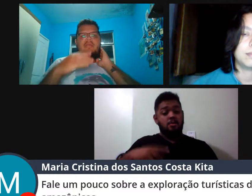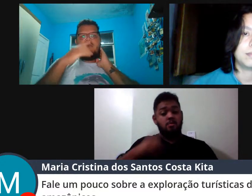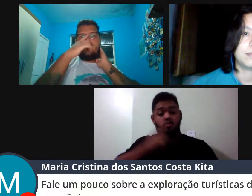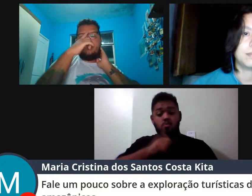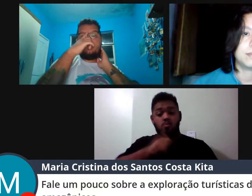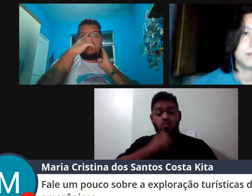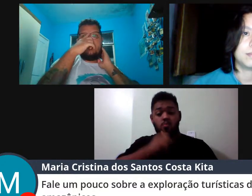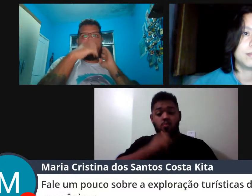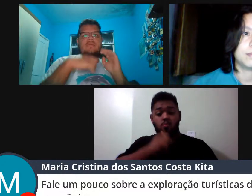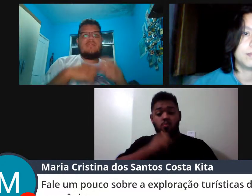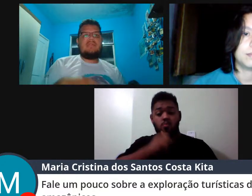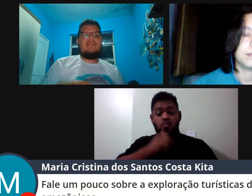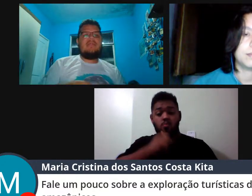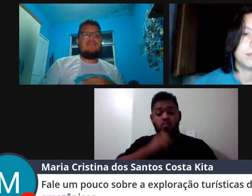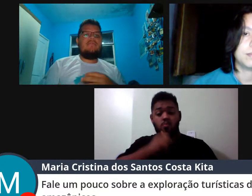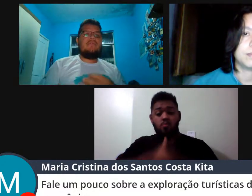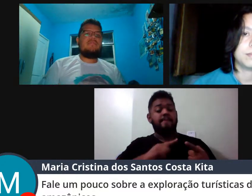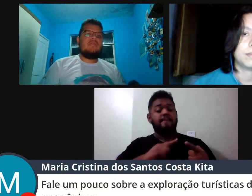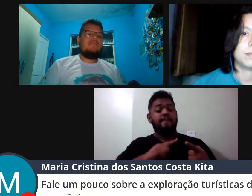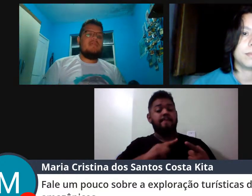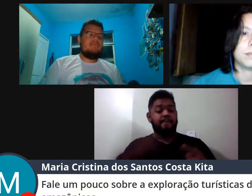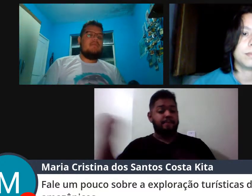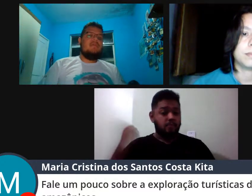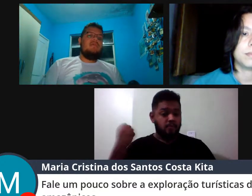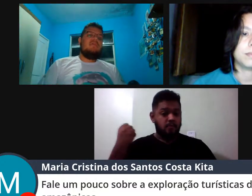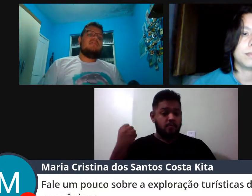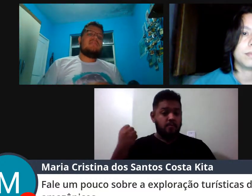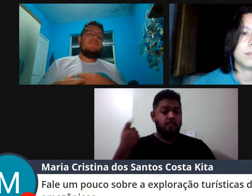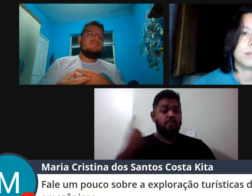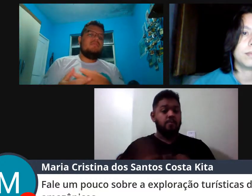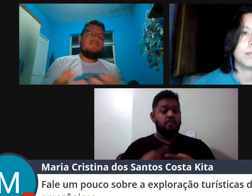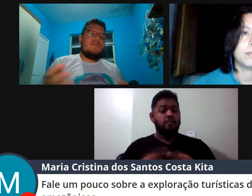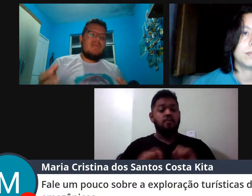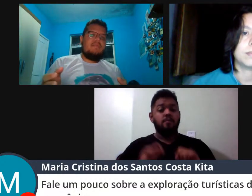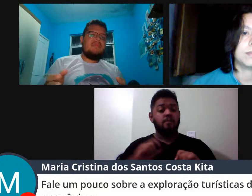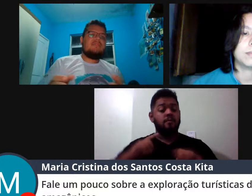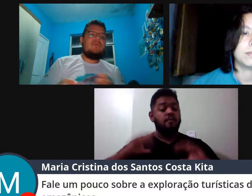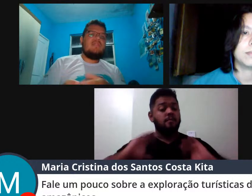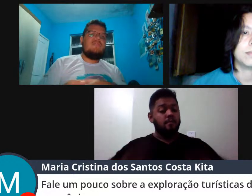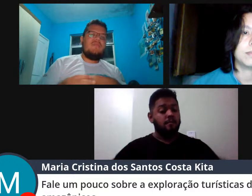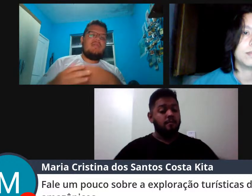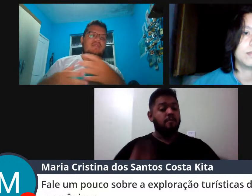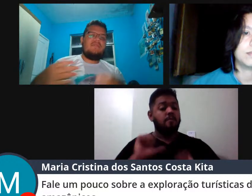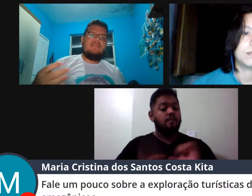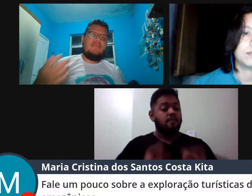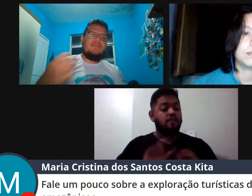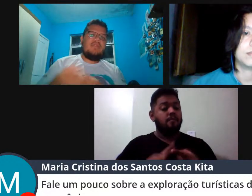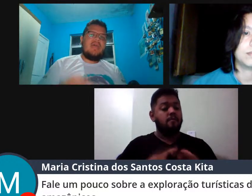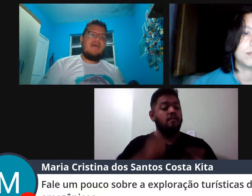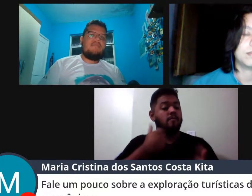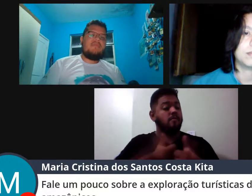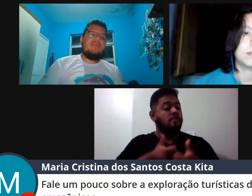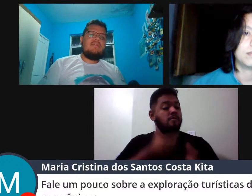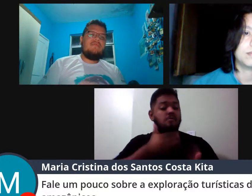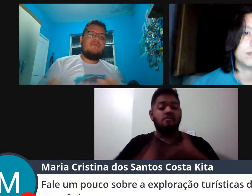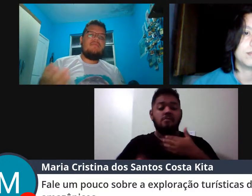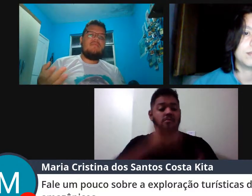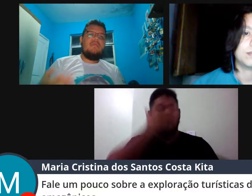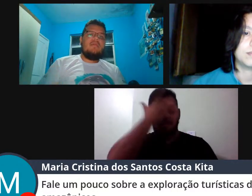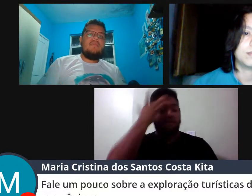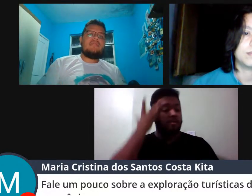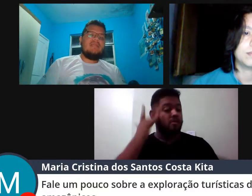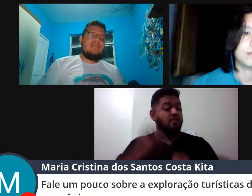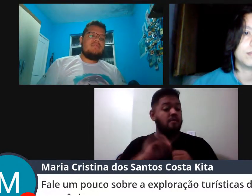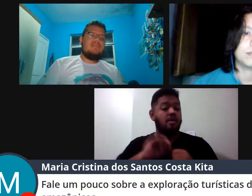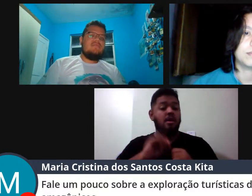facão também no rosto, por conta dessa questão do condicionamento, eles se aproximam de qualquer pessoa que eles veem que está fazendo barulho na água, porque eles